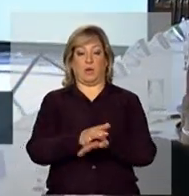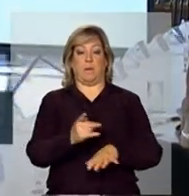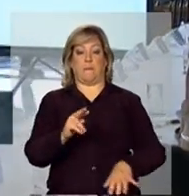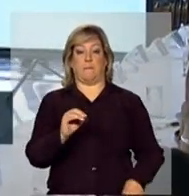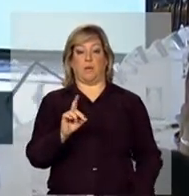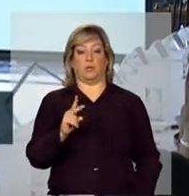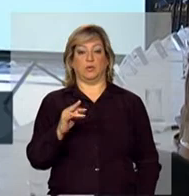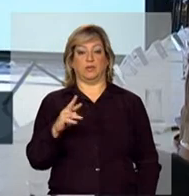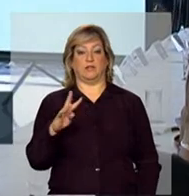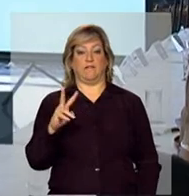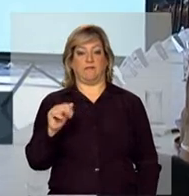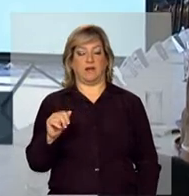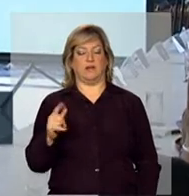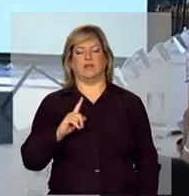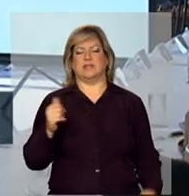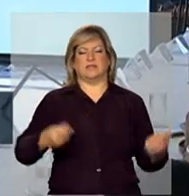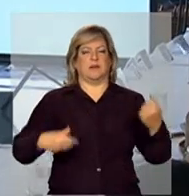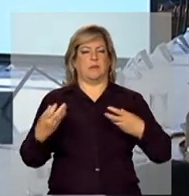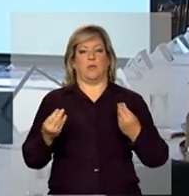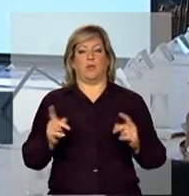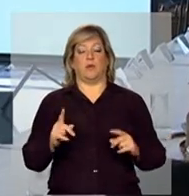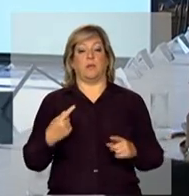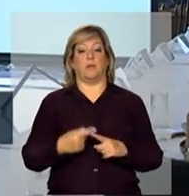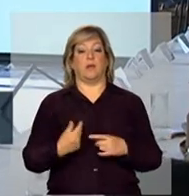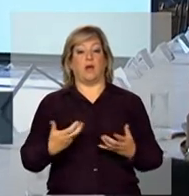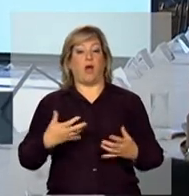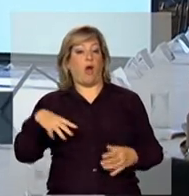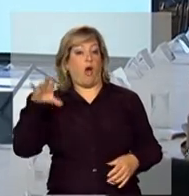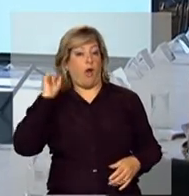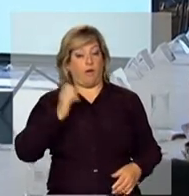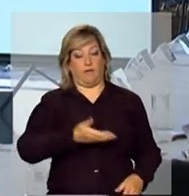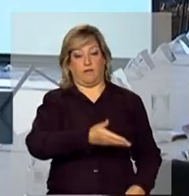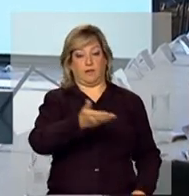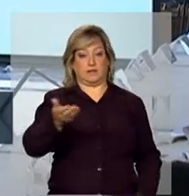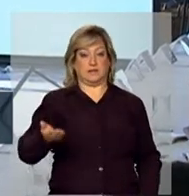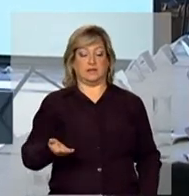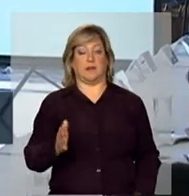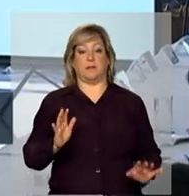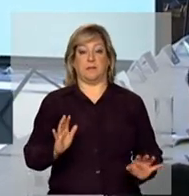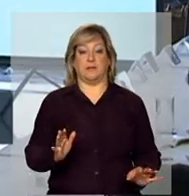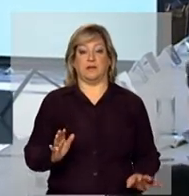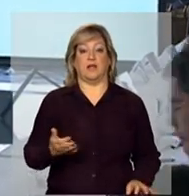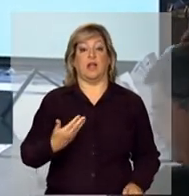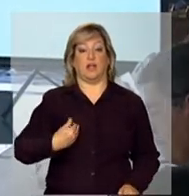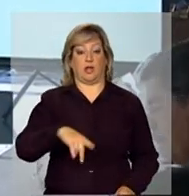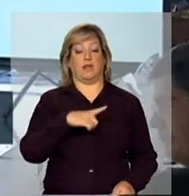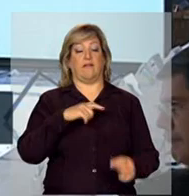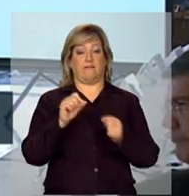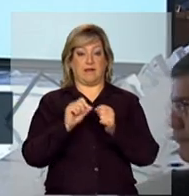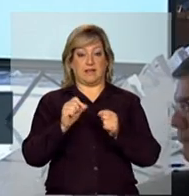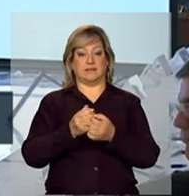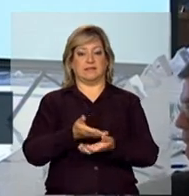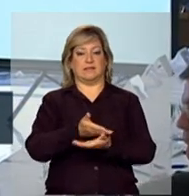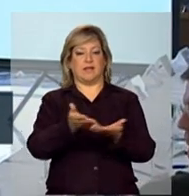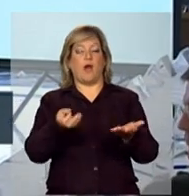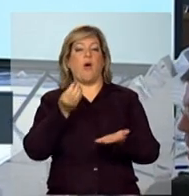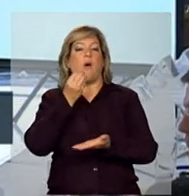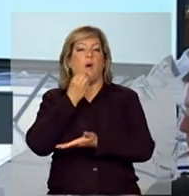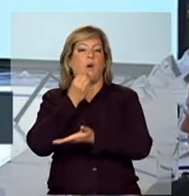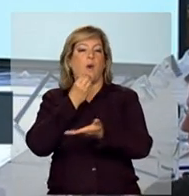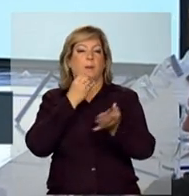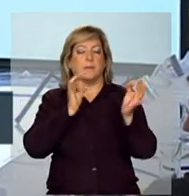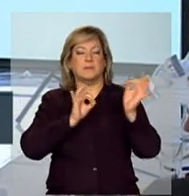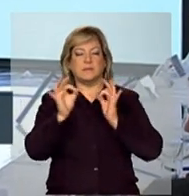detalhar muito para a gente ter oportunidade de ouvi-los. Como eu estava dizendo, nós estamos montando esse mapa de oportunidades. O que é esse mapa de